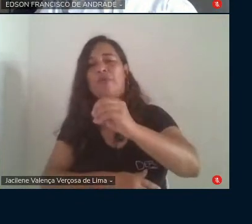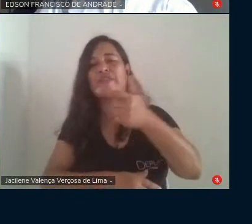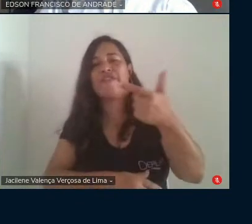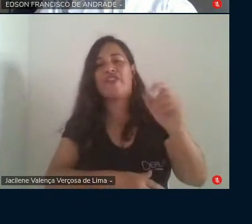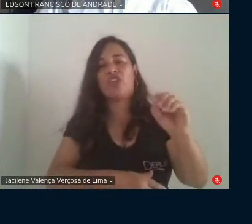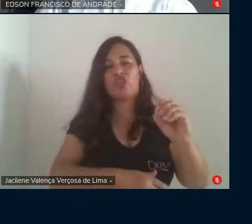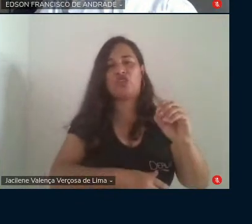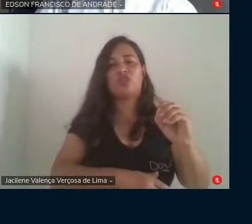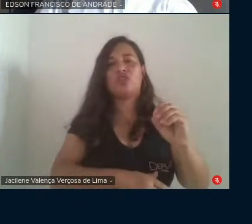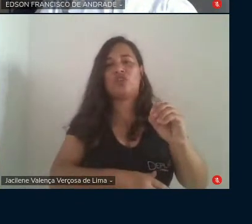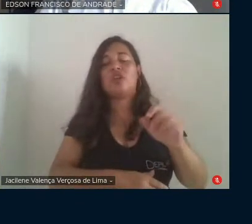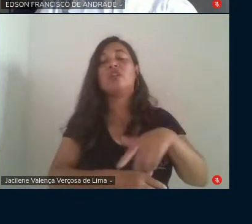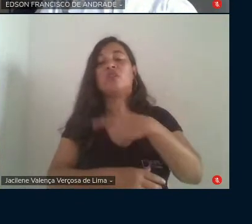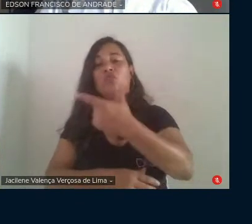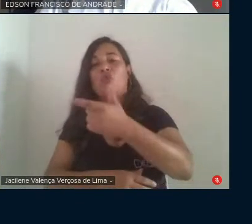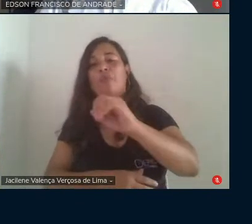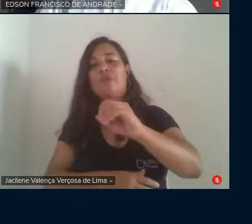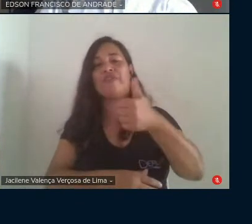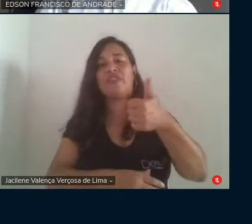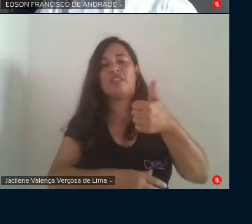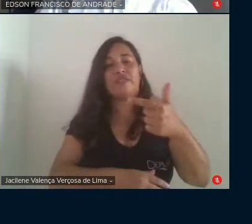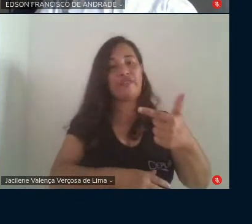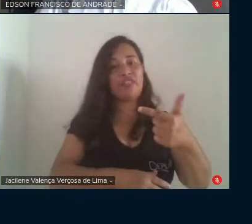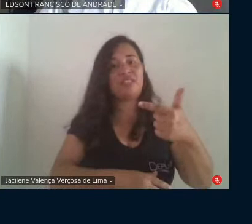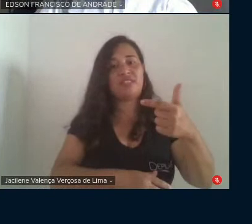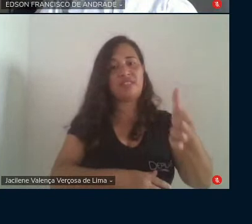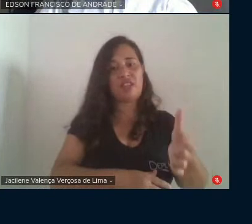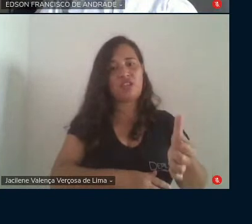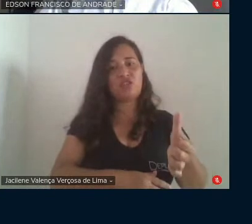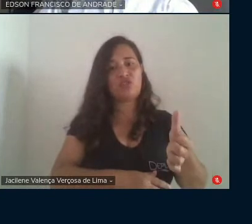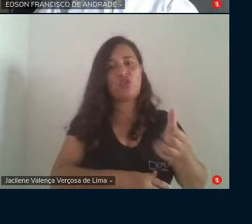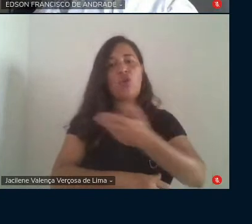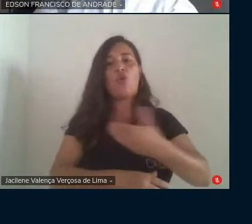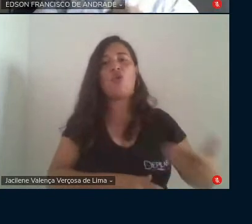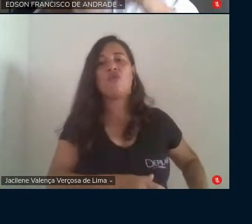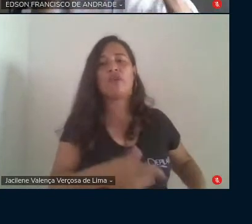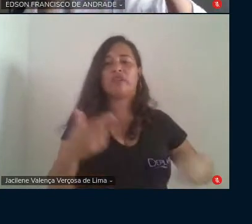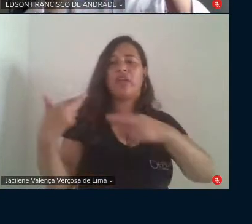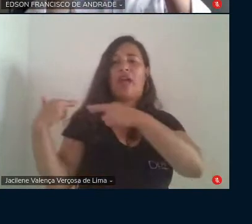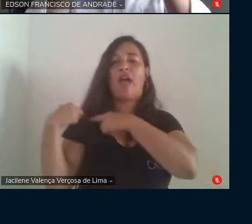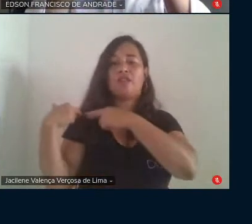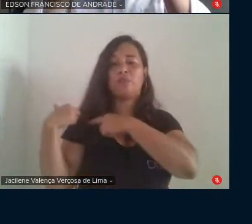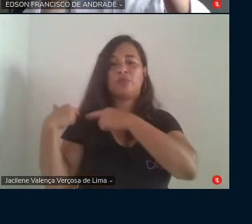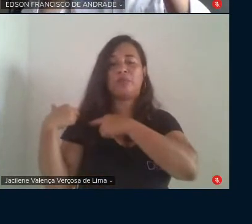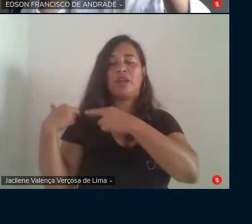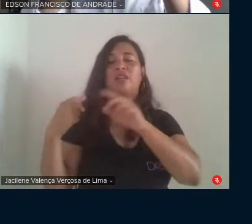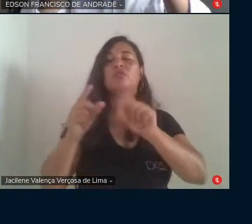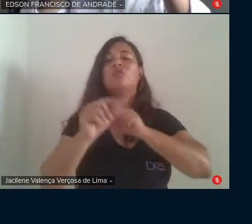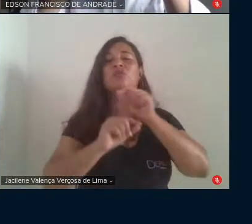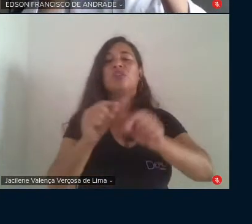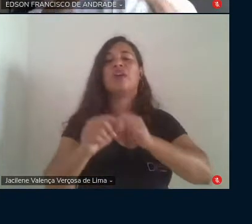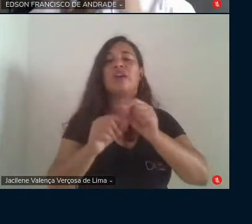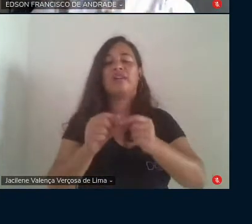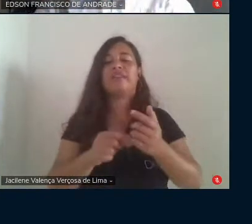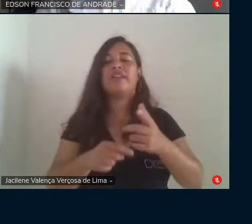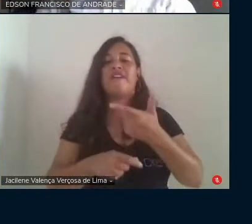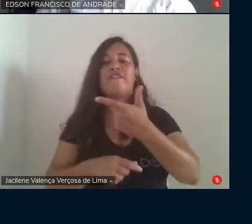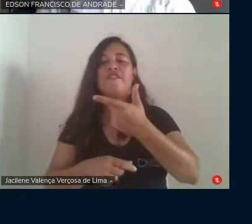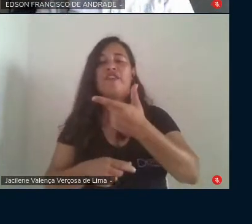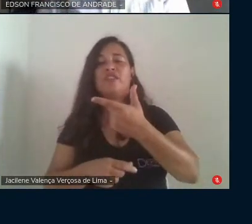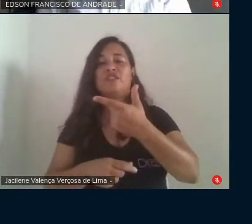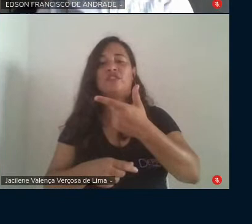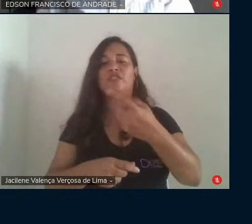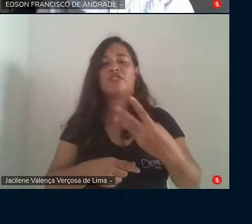2026, a União, Governo Federal, terá a responsabilidade de, no mínimo, passar 23%